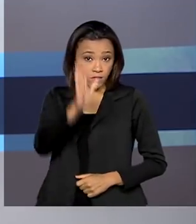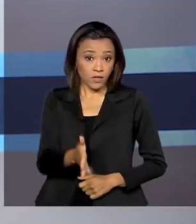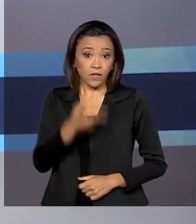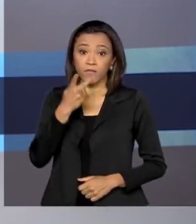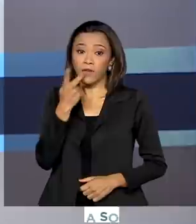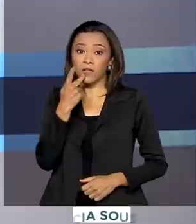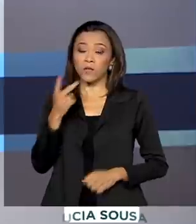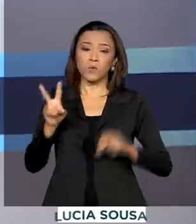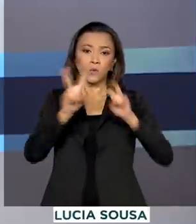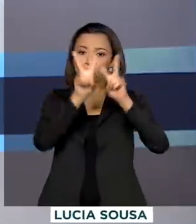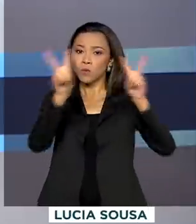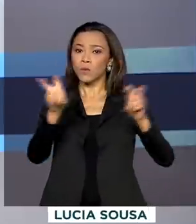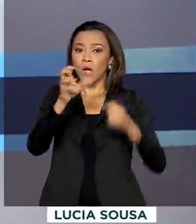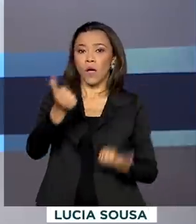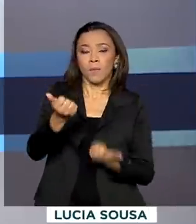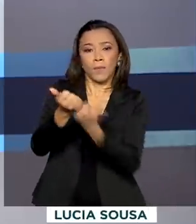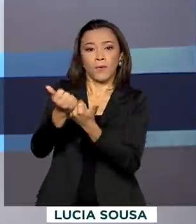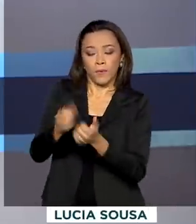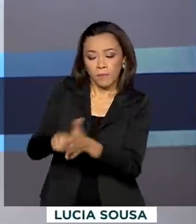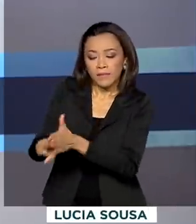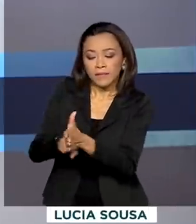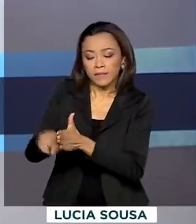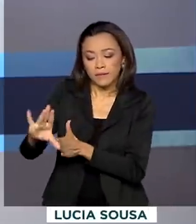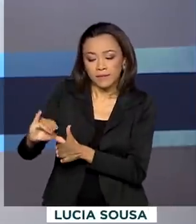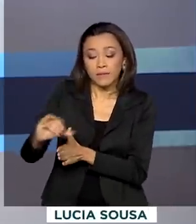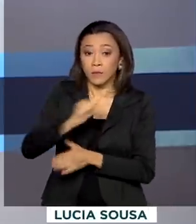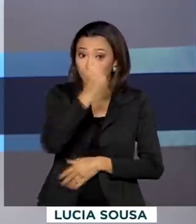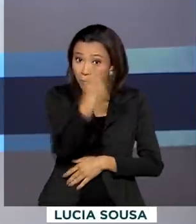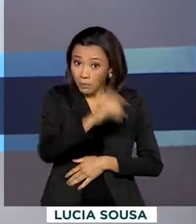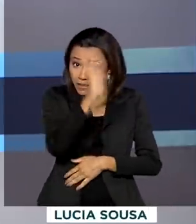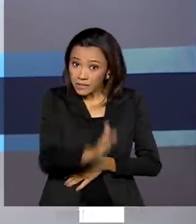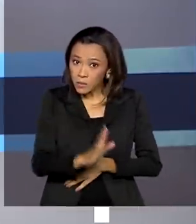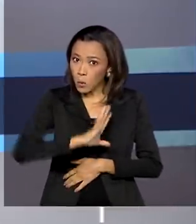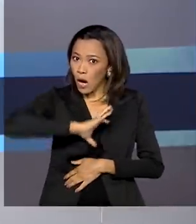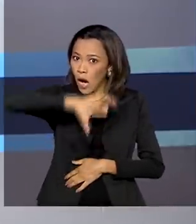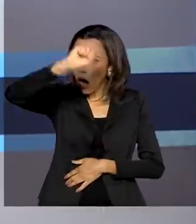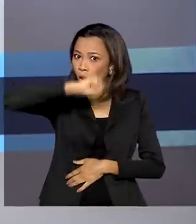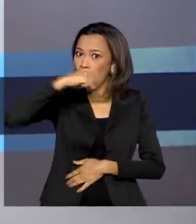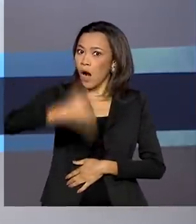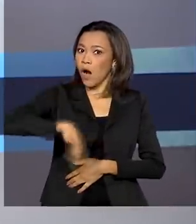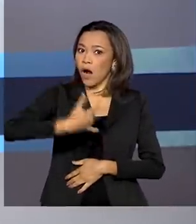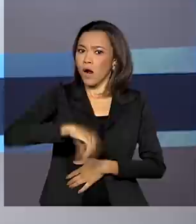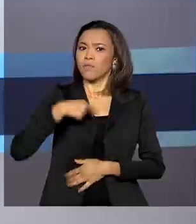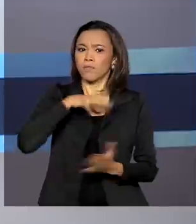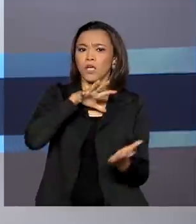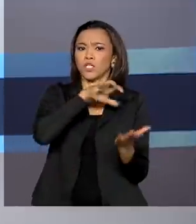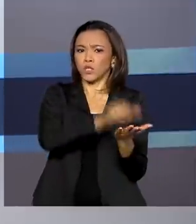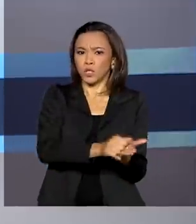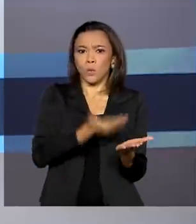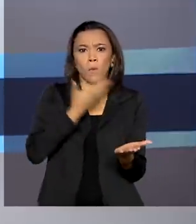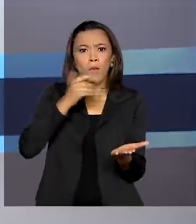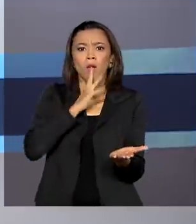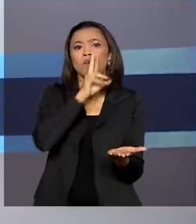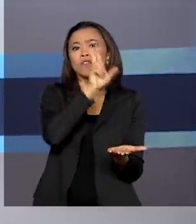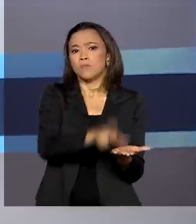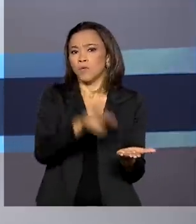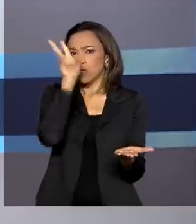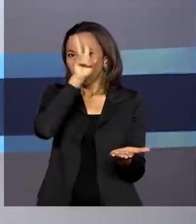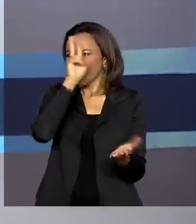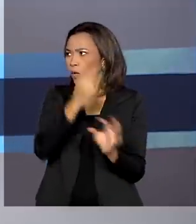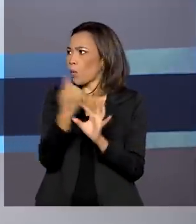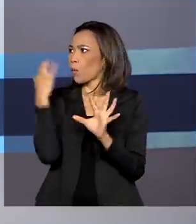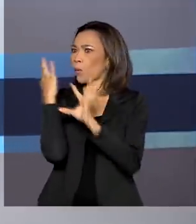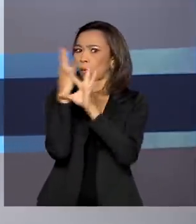falando de apoio à ciência, o Brasil está formando campeões. O país registrou o melhor resultado da história na